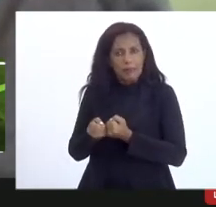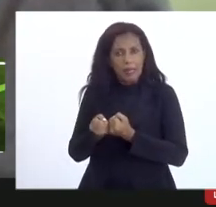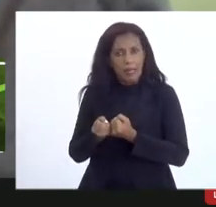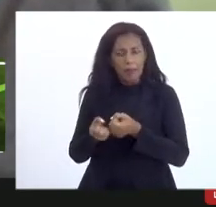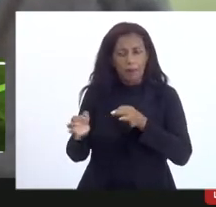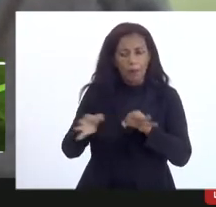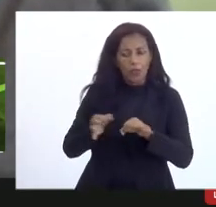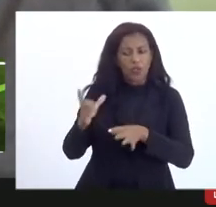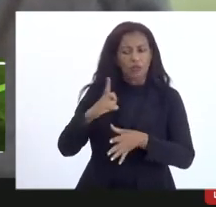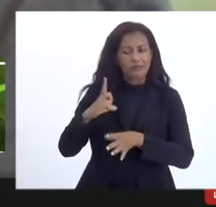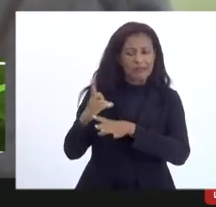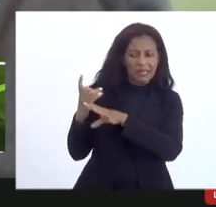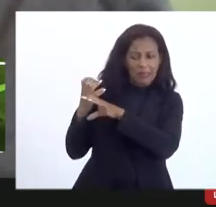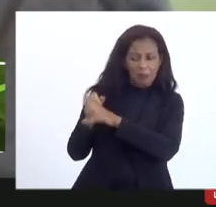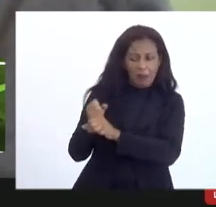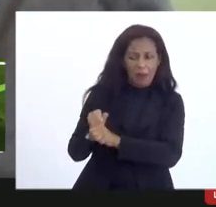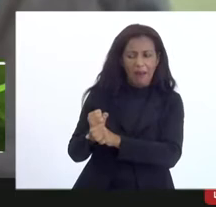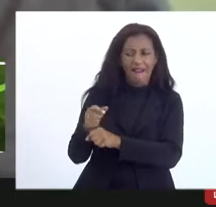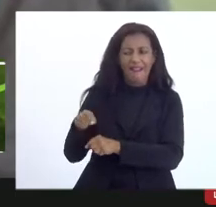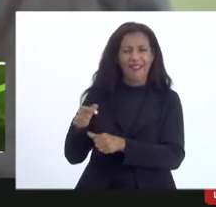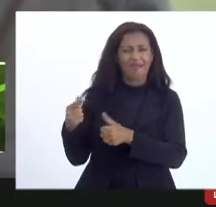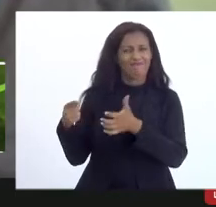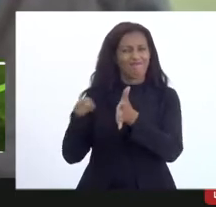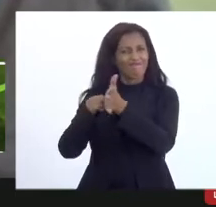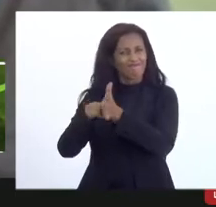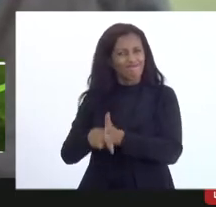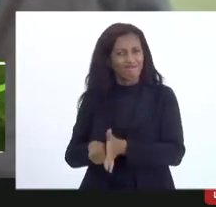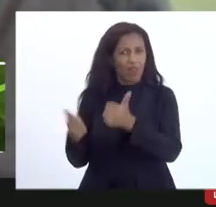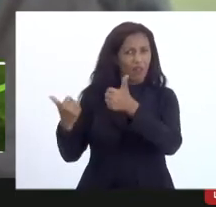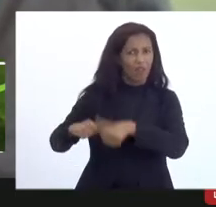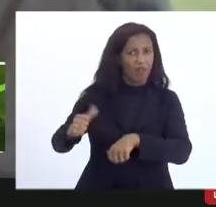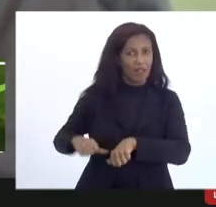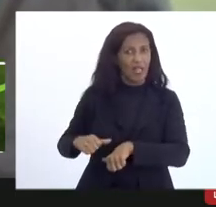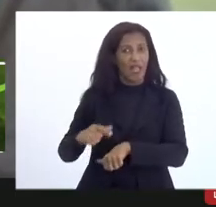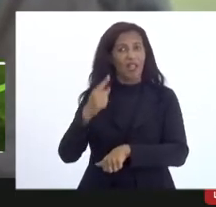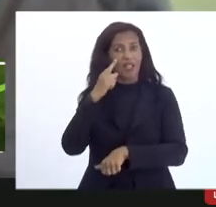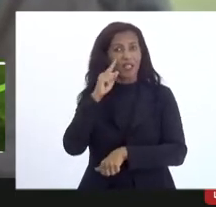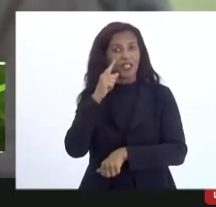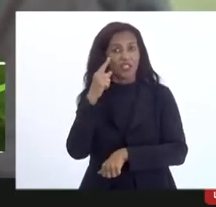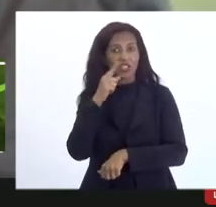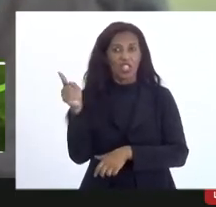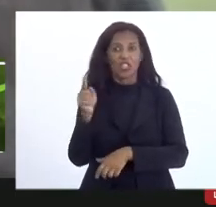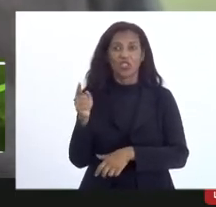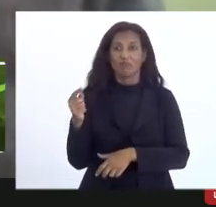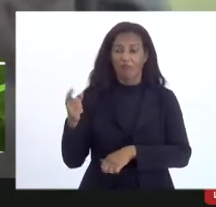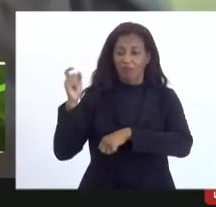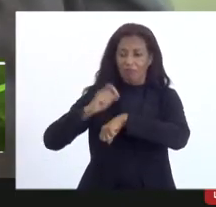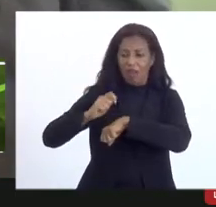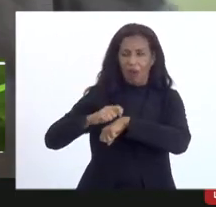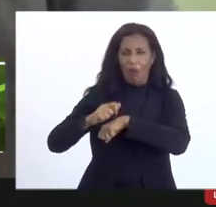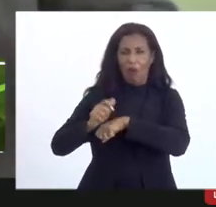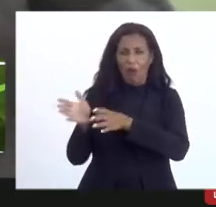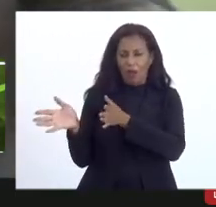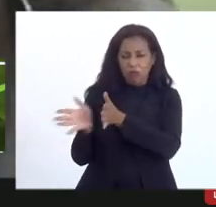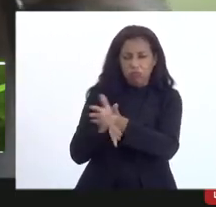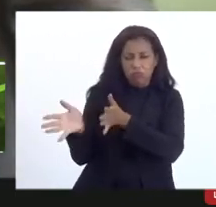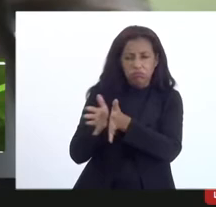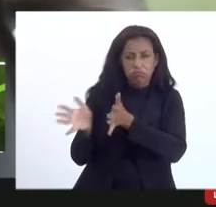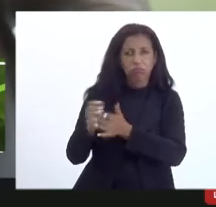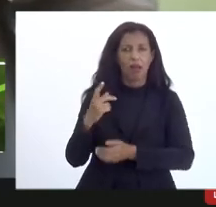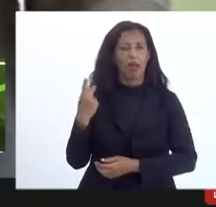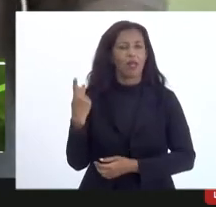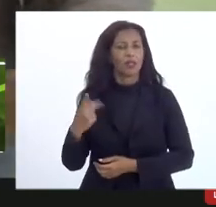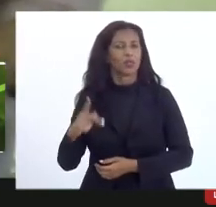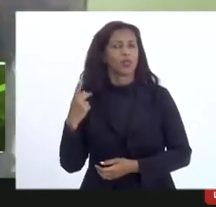que tem prestação de contas a ser analisado a gente analisa aquela prestação de contas para que não inviabilize a sua a